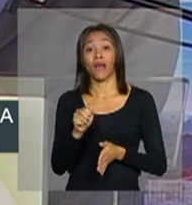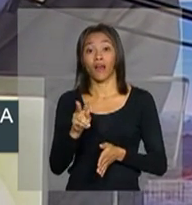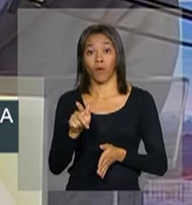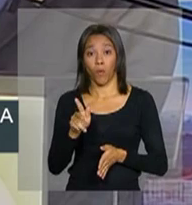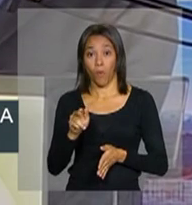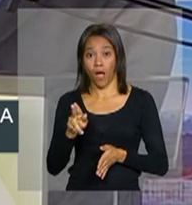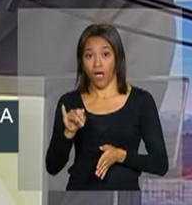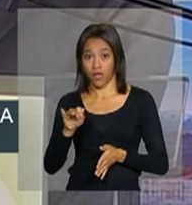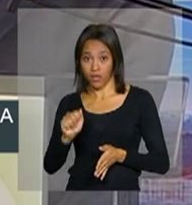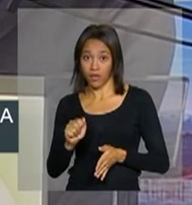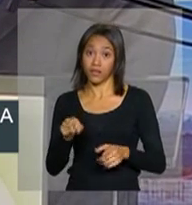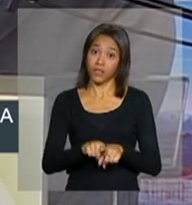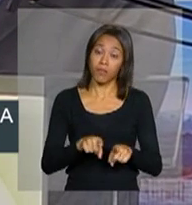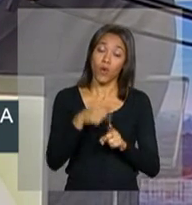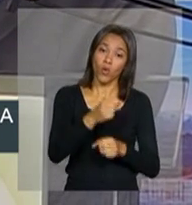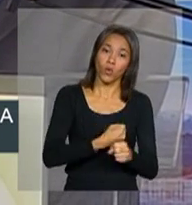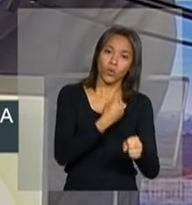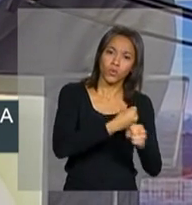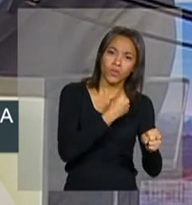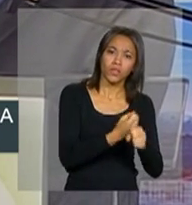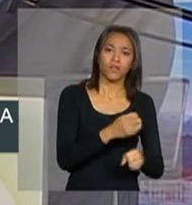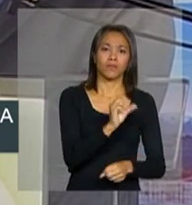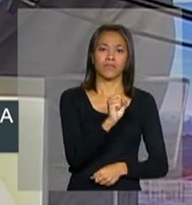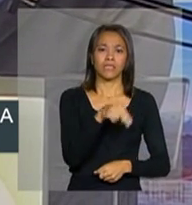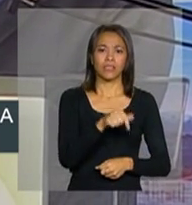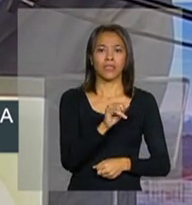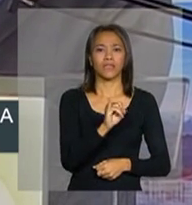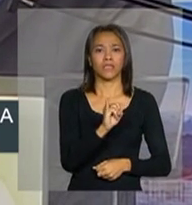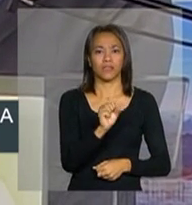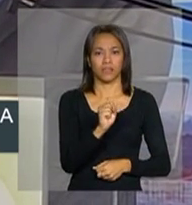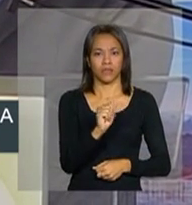hidrelétrica de Santo Isabel no Rio